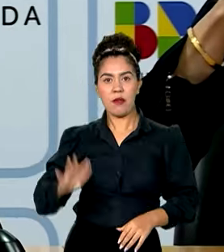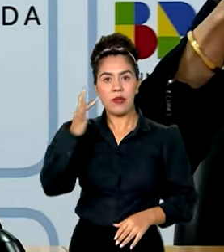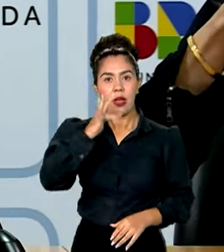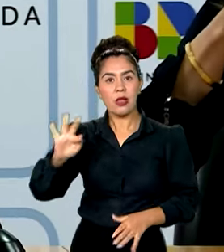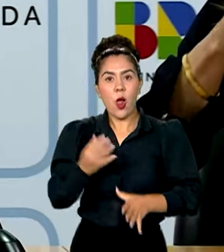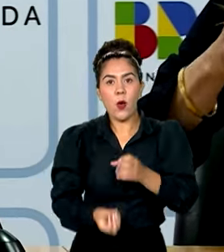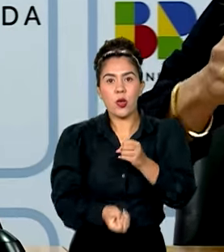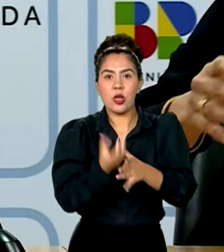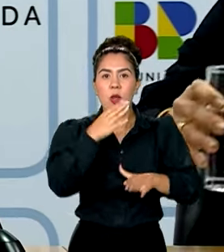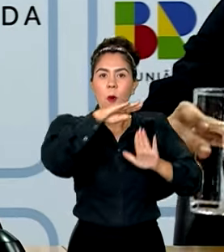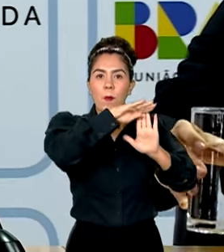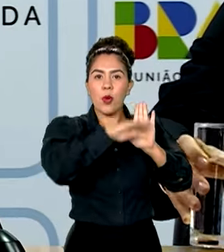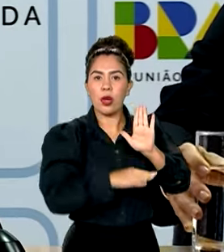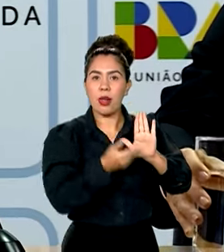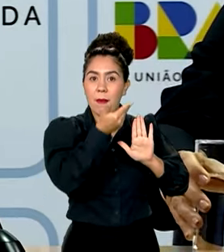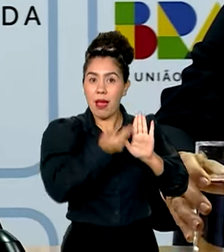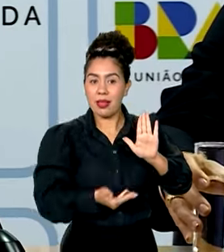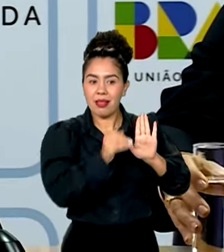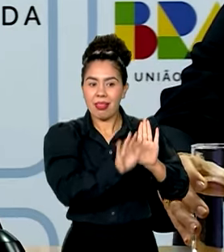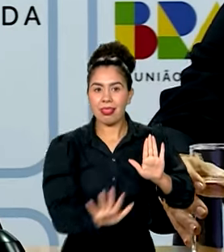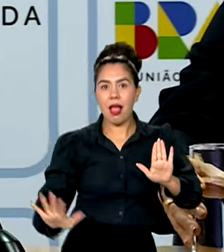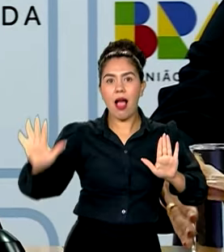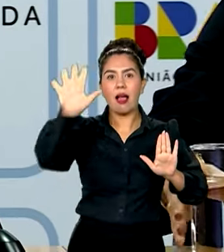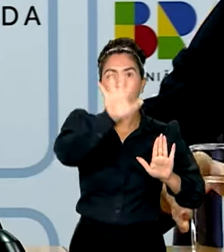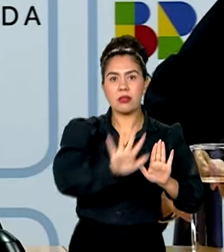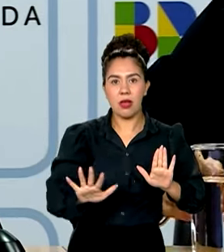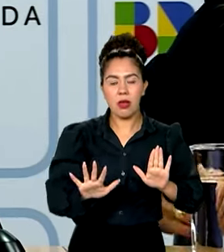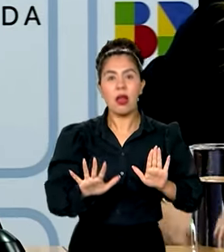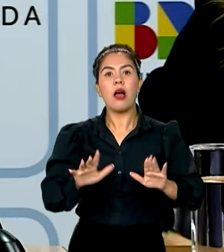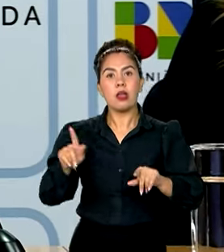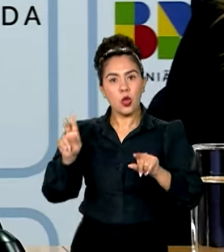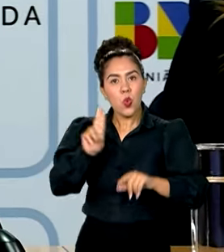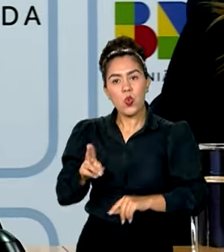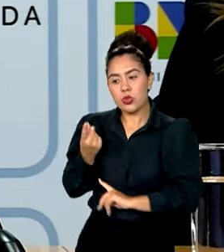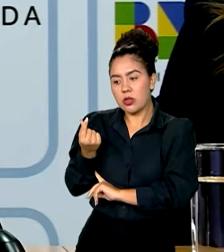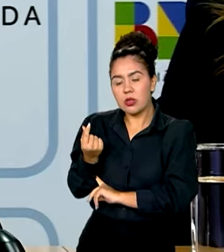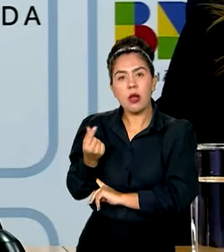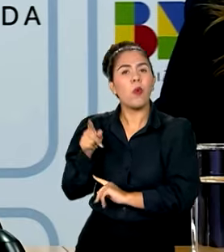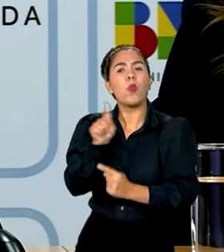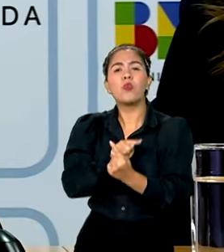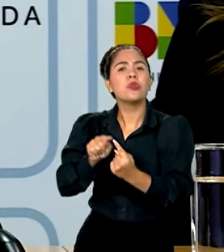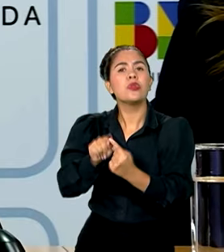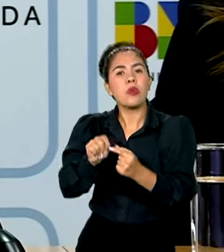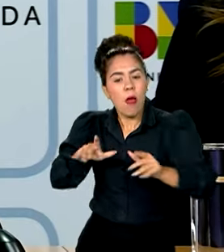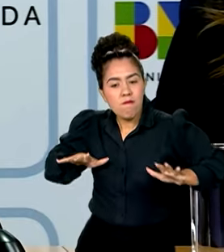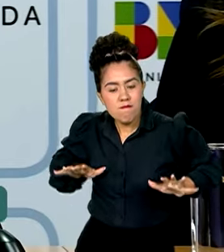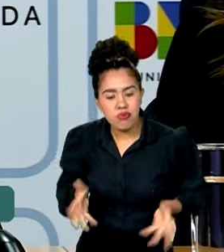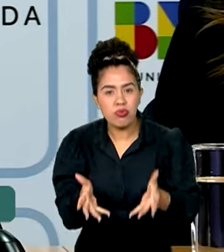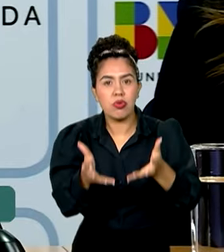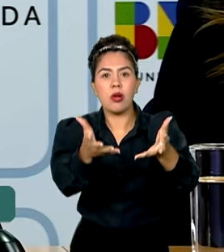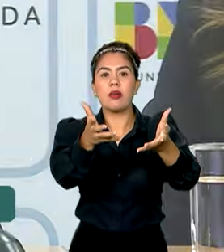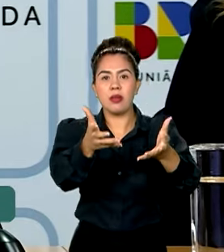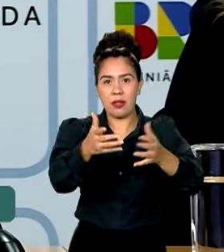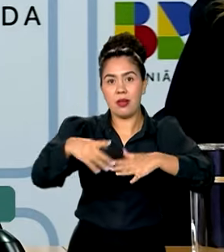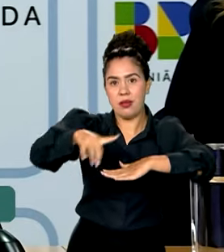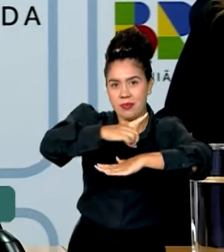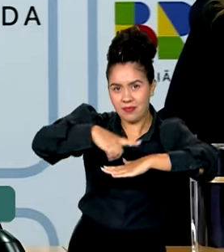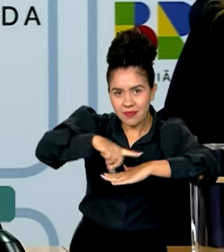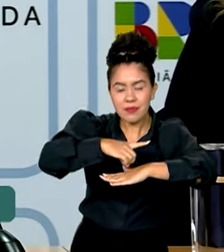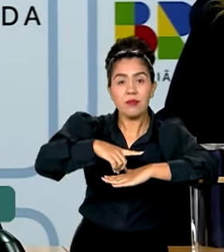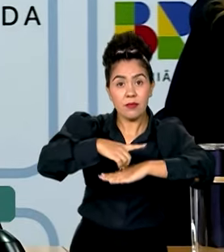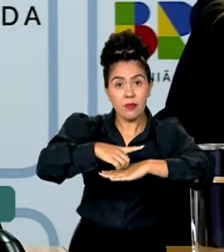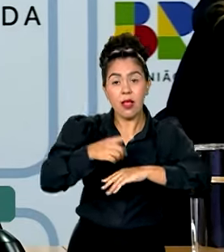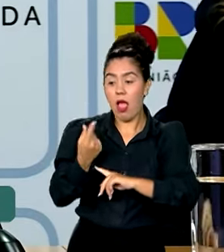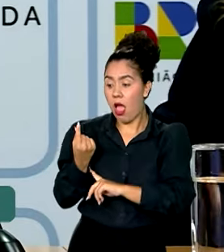programa nacional com utilização de recursos para fomentar o ecossistema de saúde digital. É